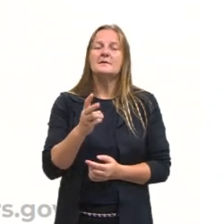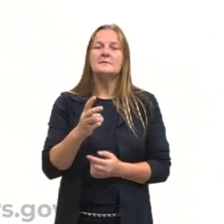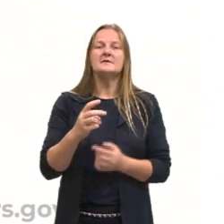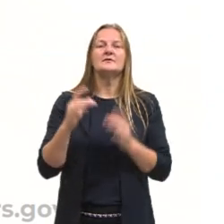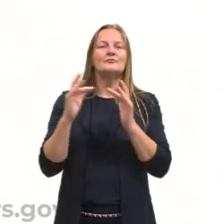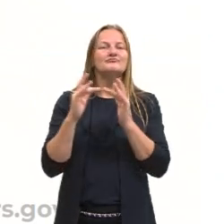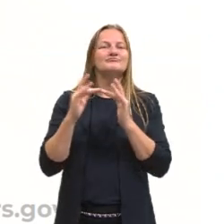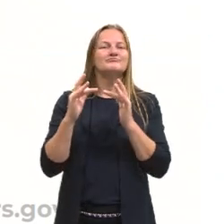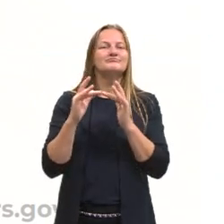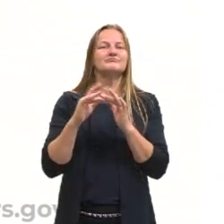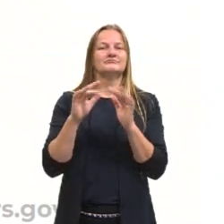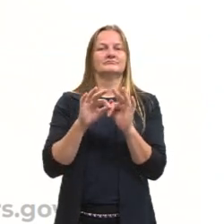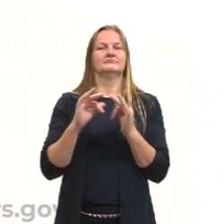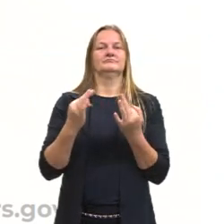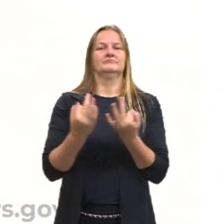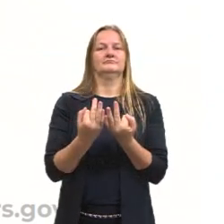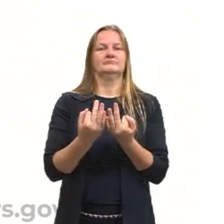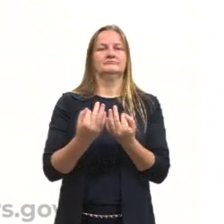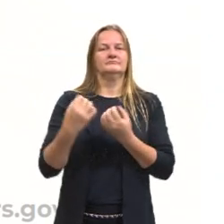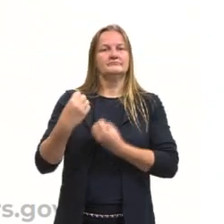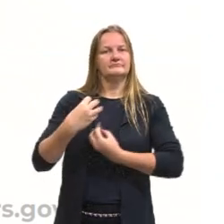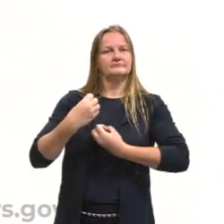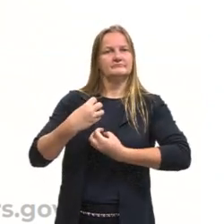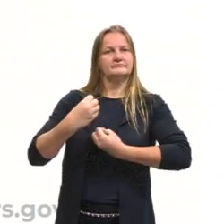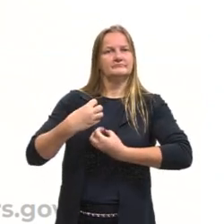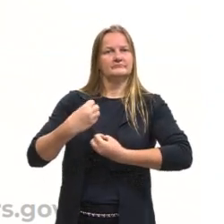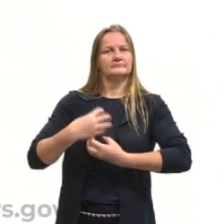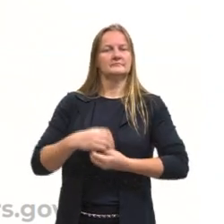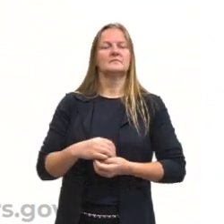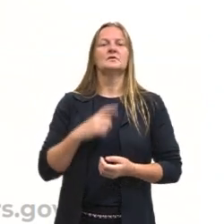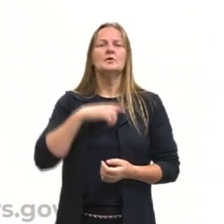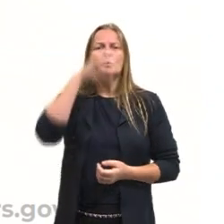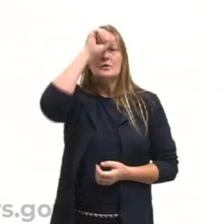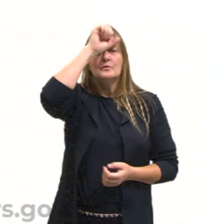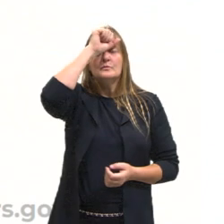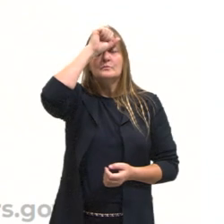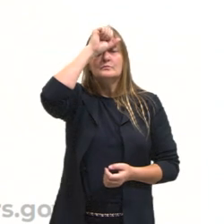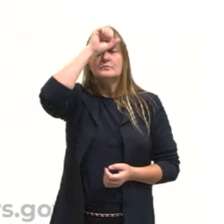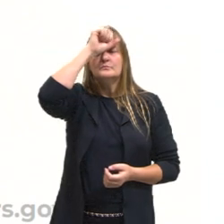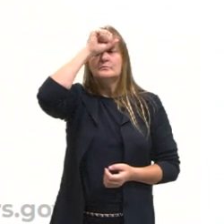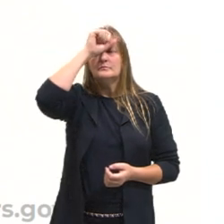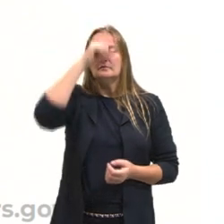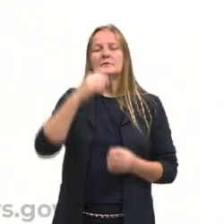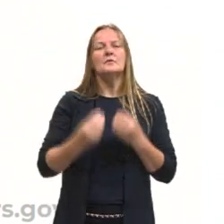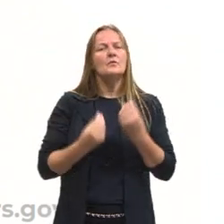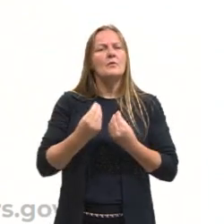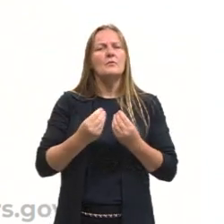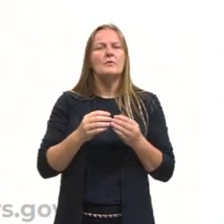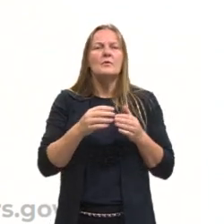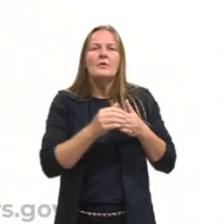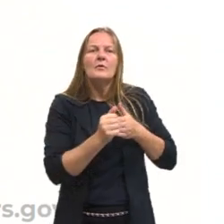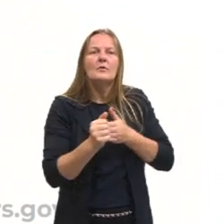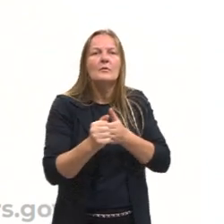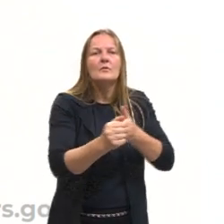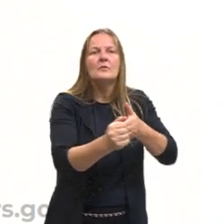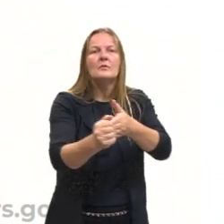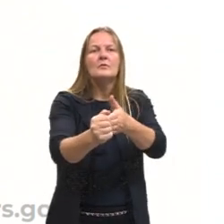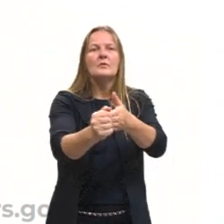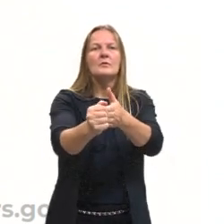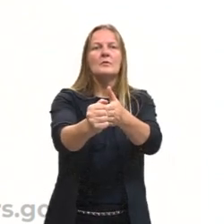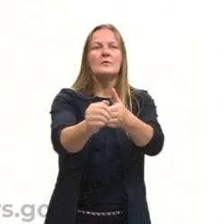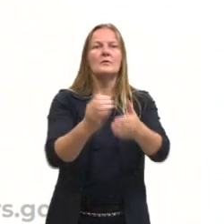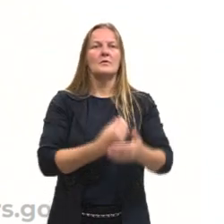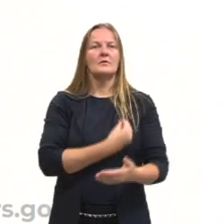subjetividade, como o Berger falou antes, esses aprendizados irão nos nortear por toda a vida.